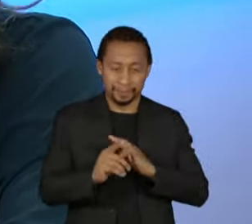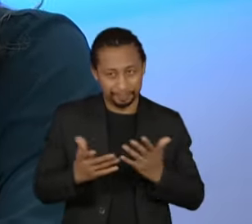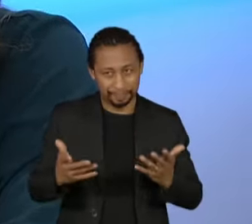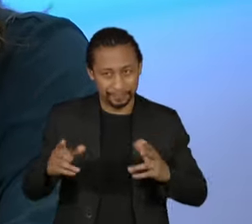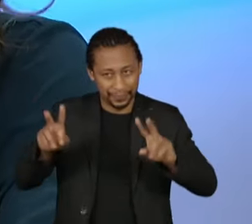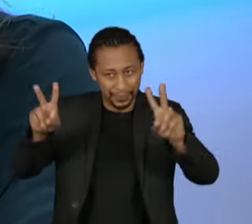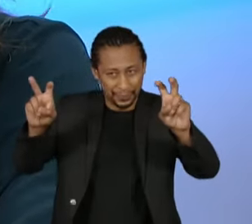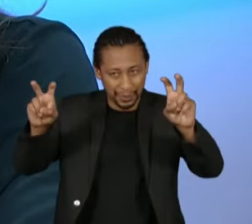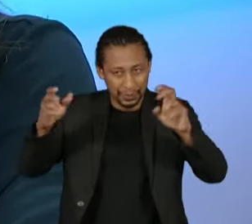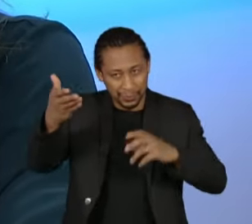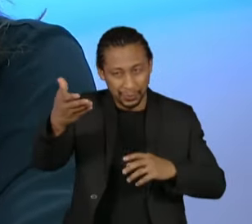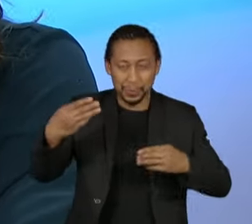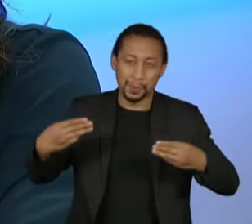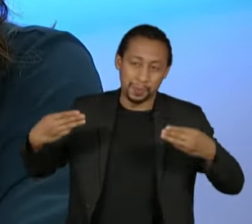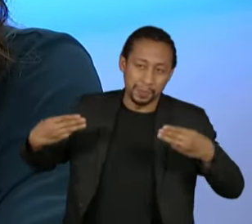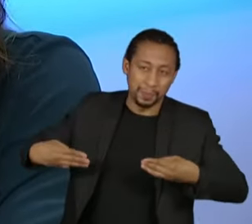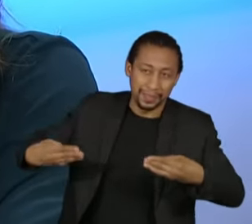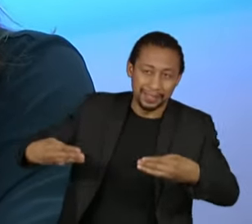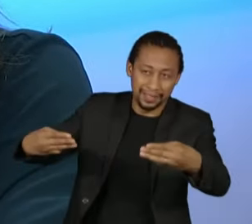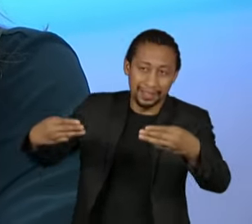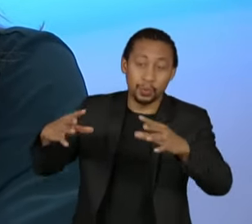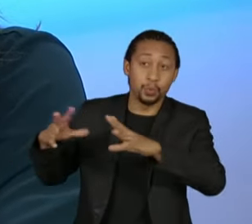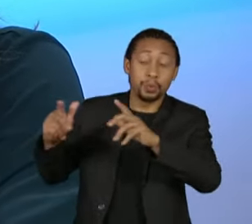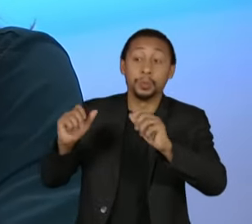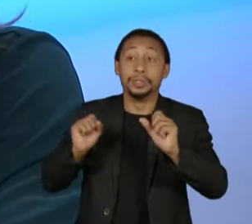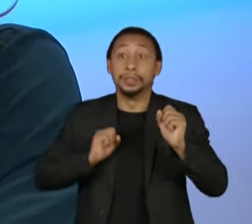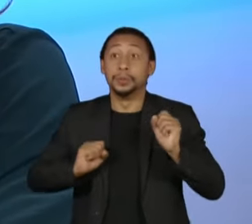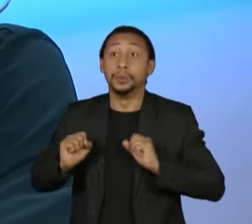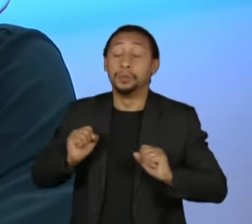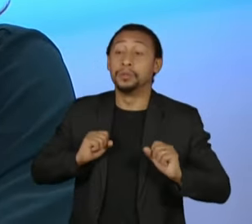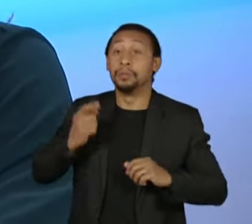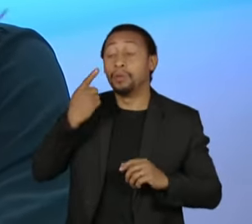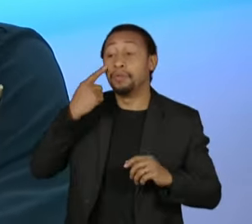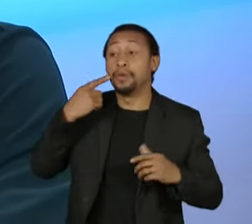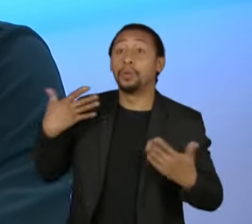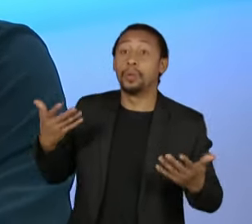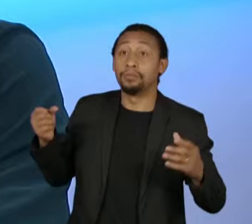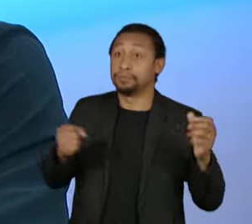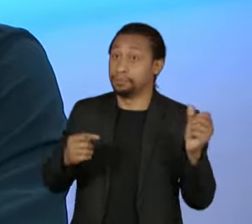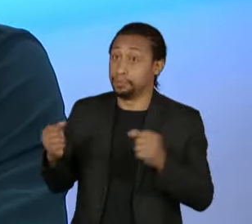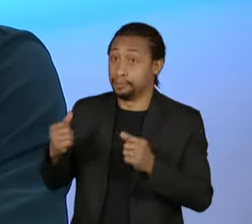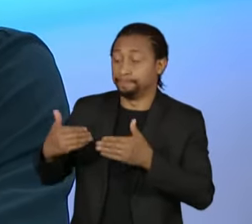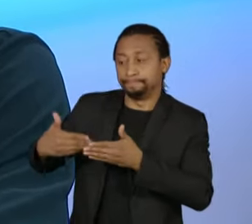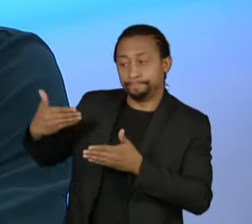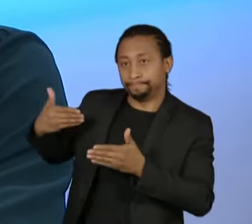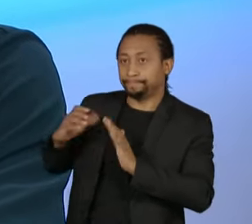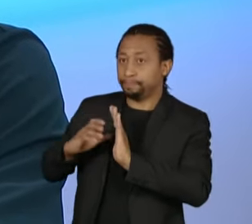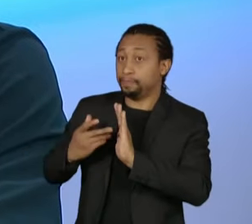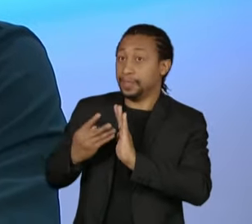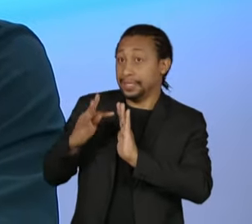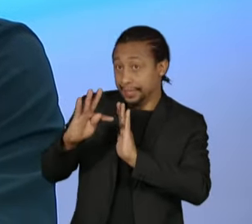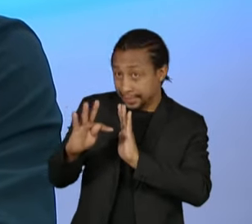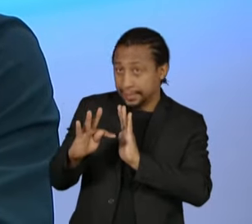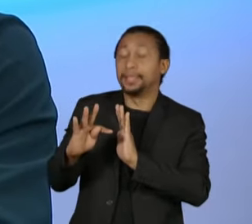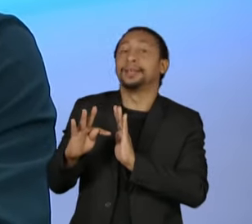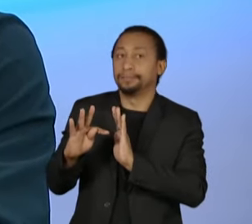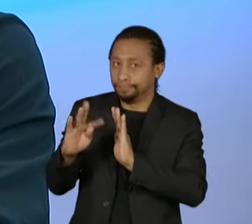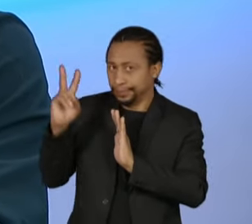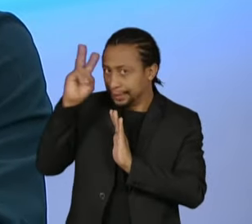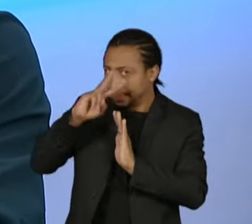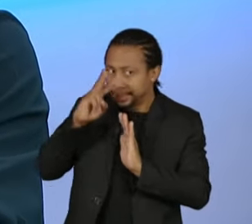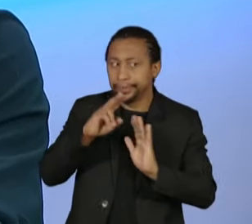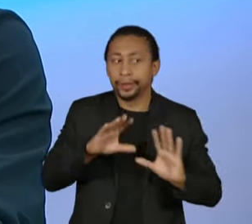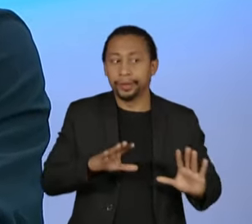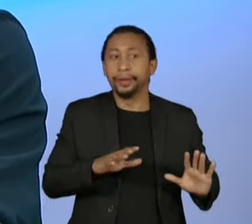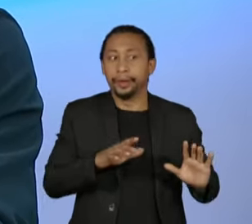saber, o senhor mesmo disse que há essa ansiedade. O PT é criticado e foi criticado ao longo da campanha sobre o